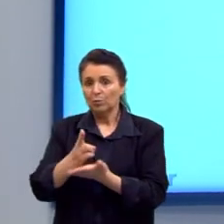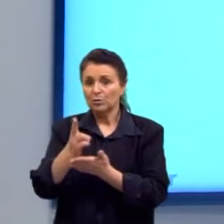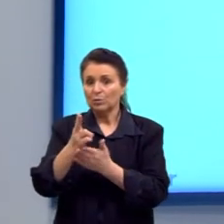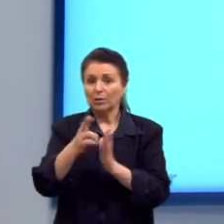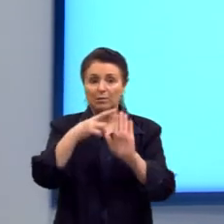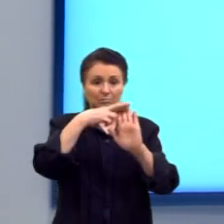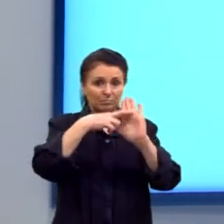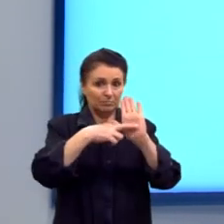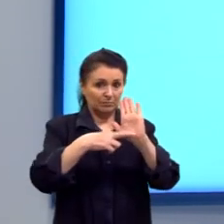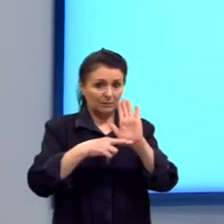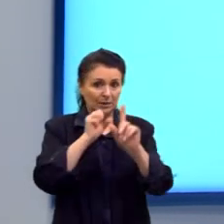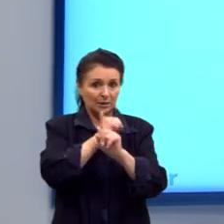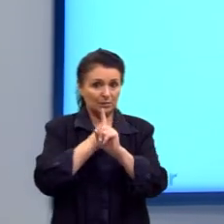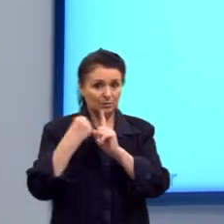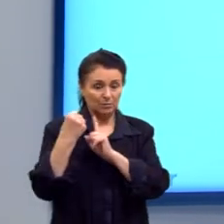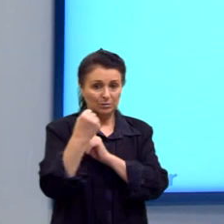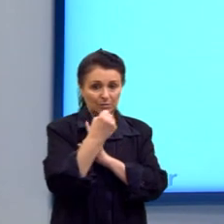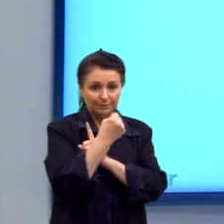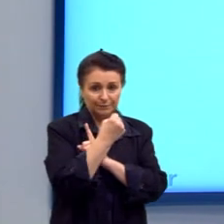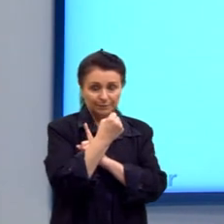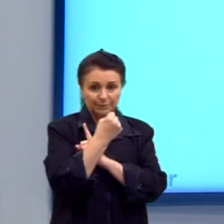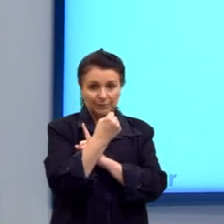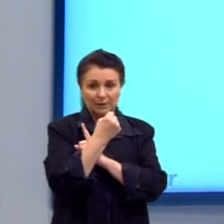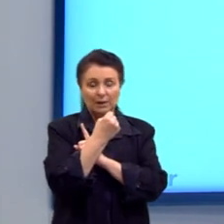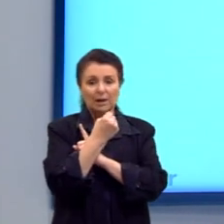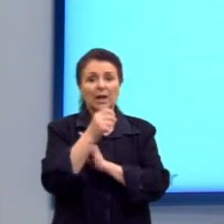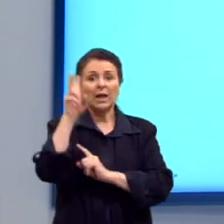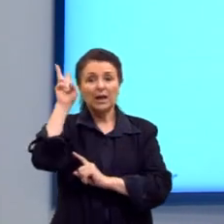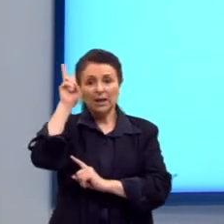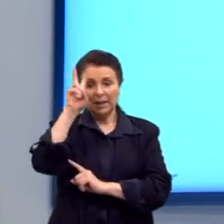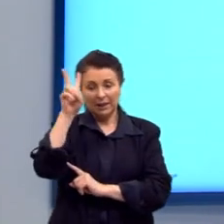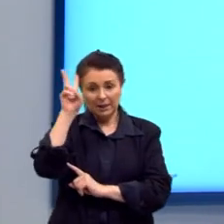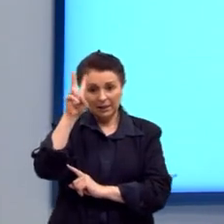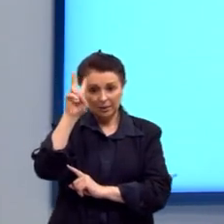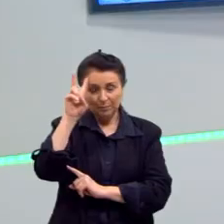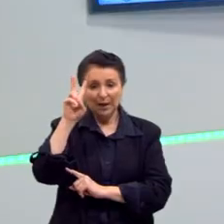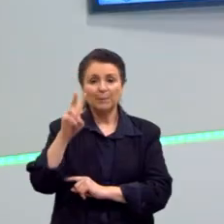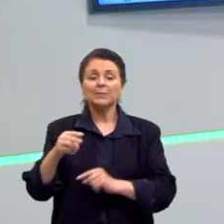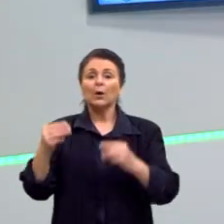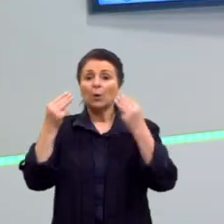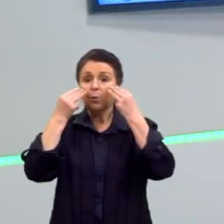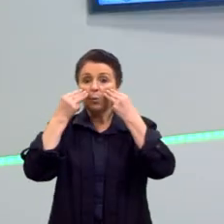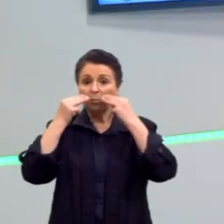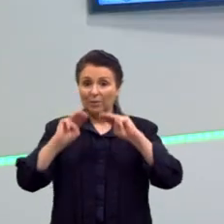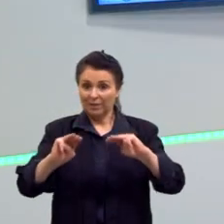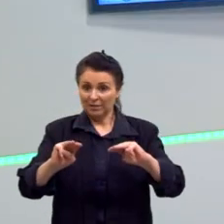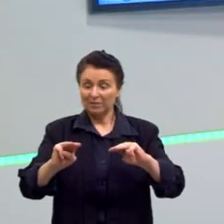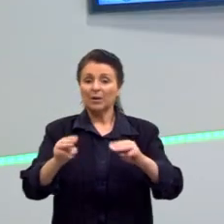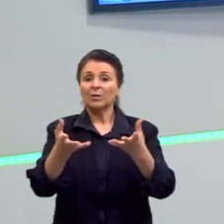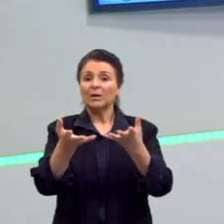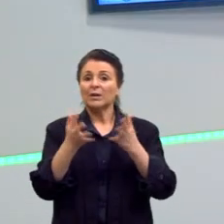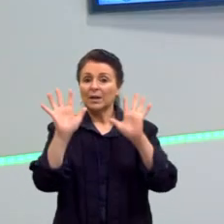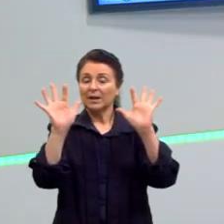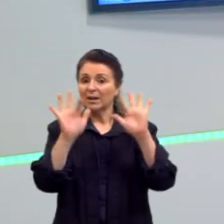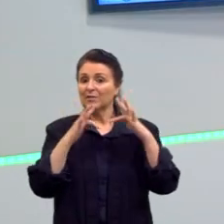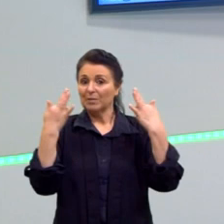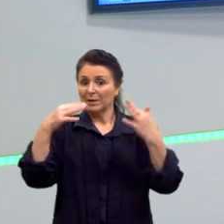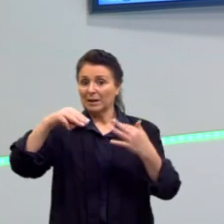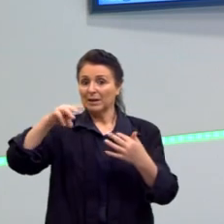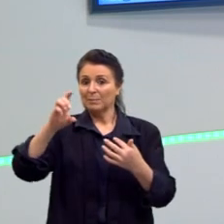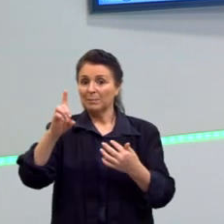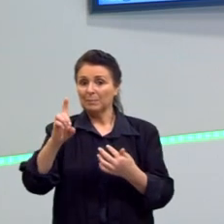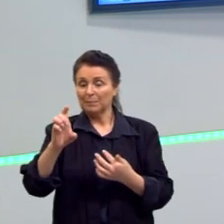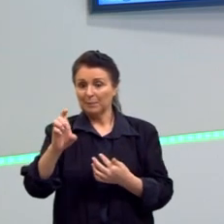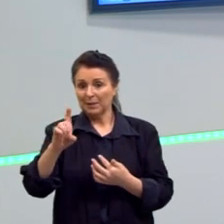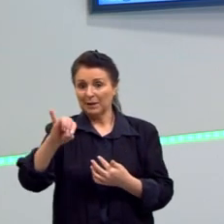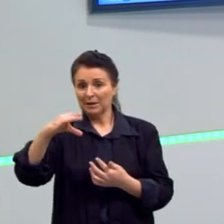social, segundo esse autor, baseava-se na... Lembra-se que Maquiavel queria que a família Médici, o príncipe, era para